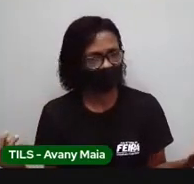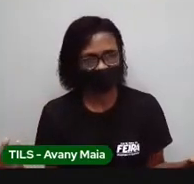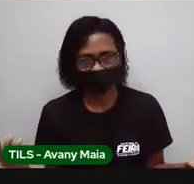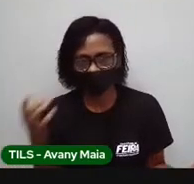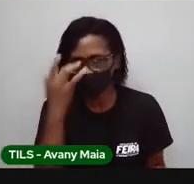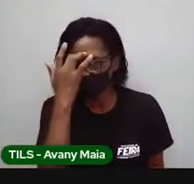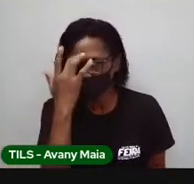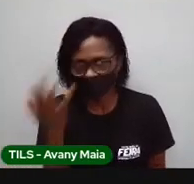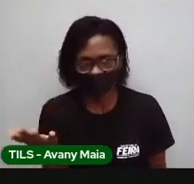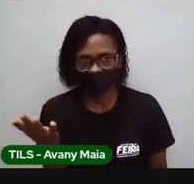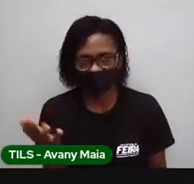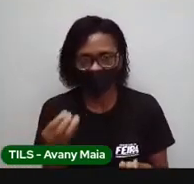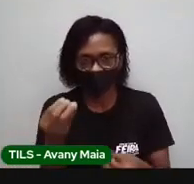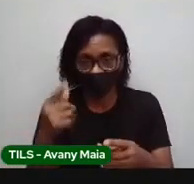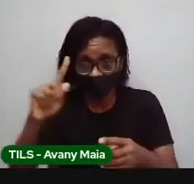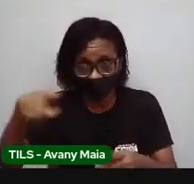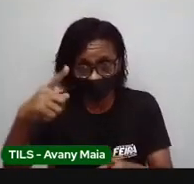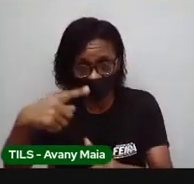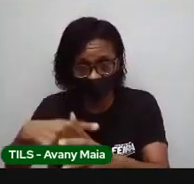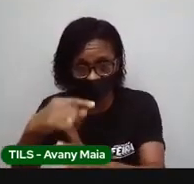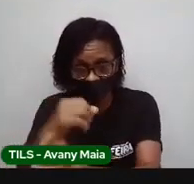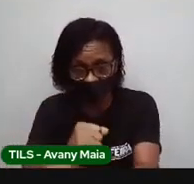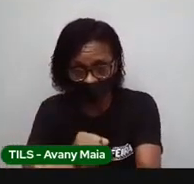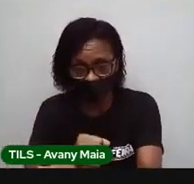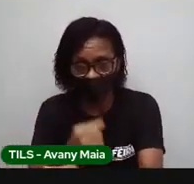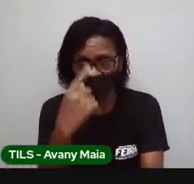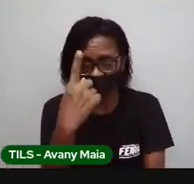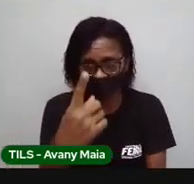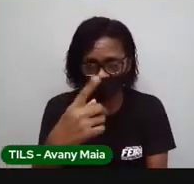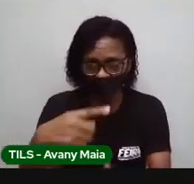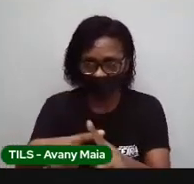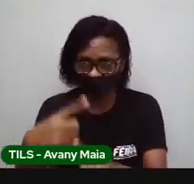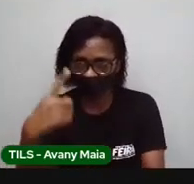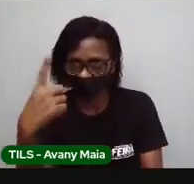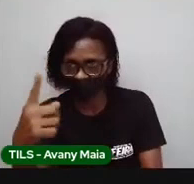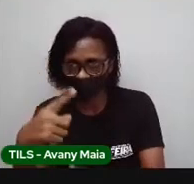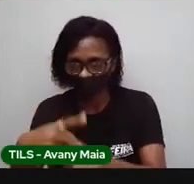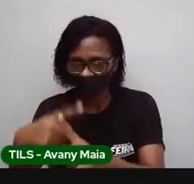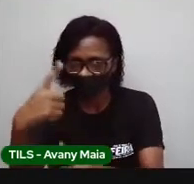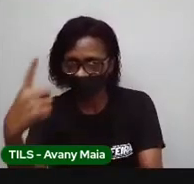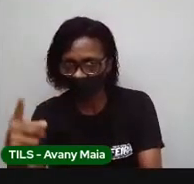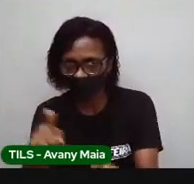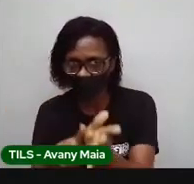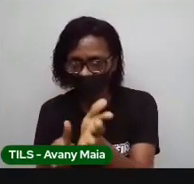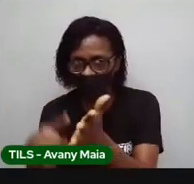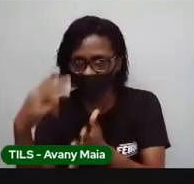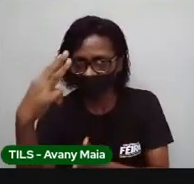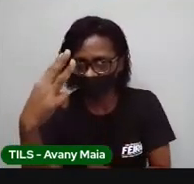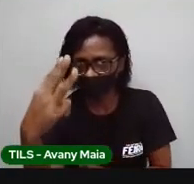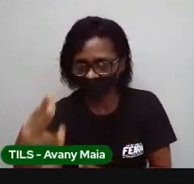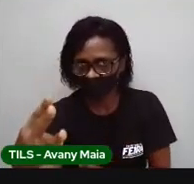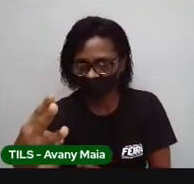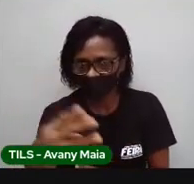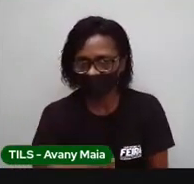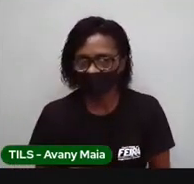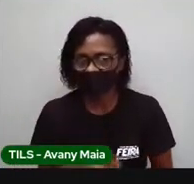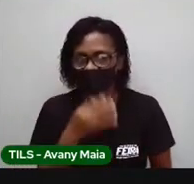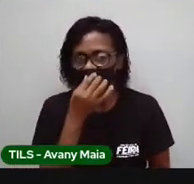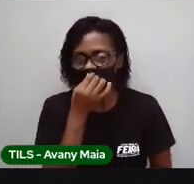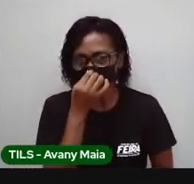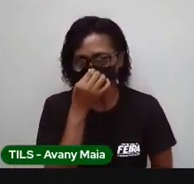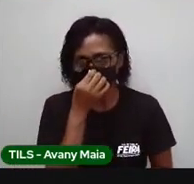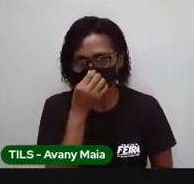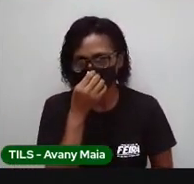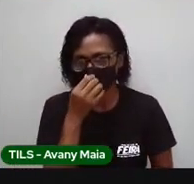quilograma. Quando eu somar um quilograma, mais um quilograma, mais um quilograma, vai dar um total